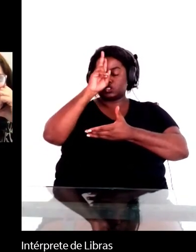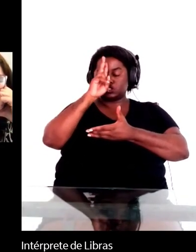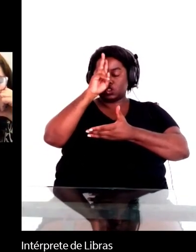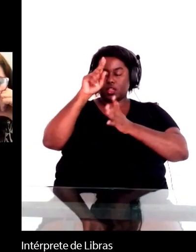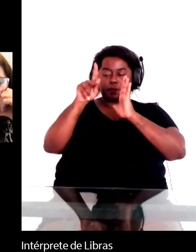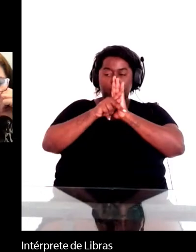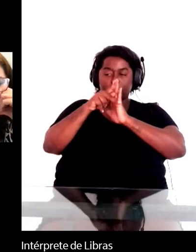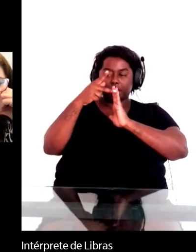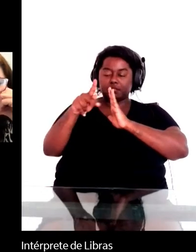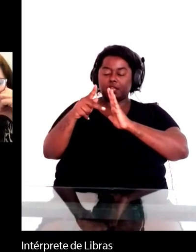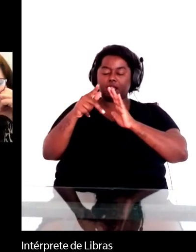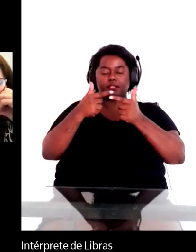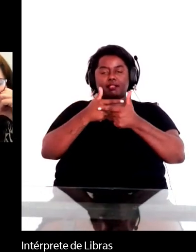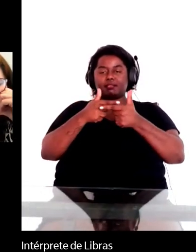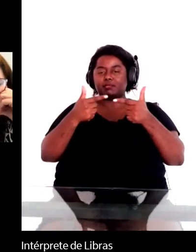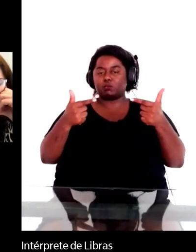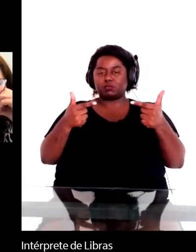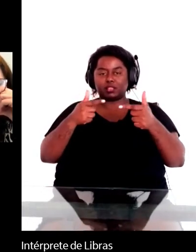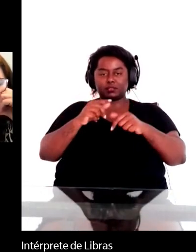familiar.